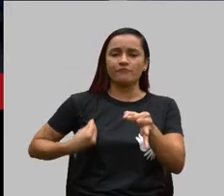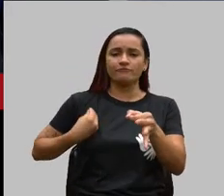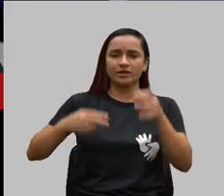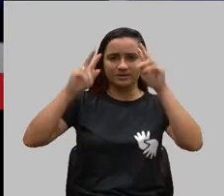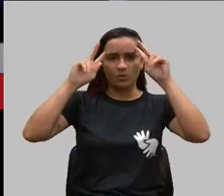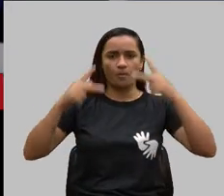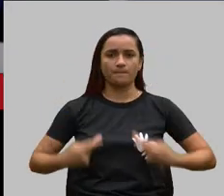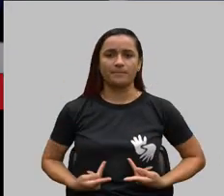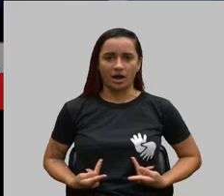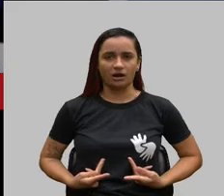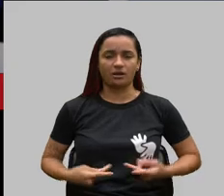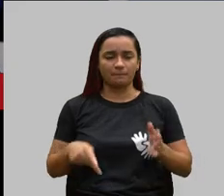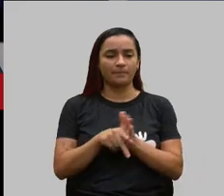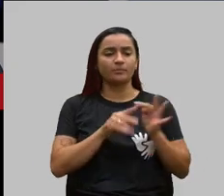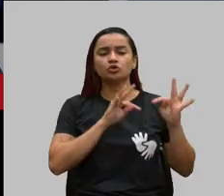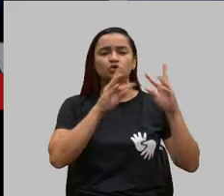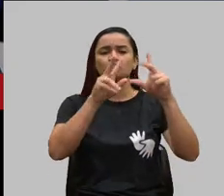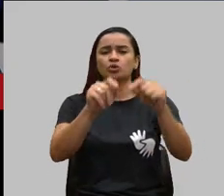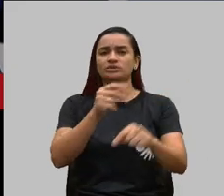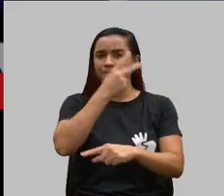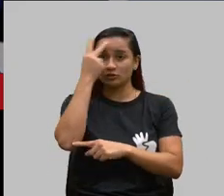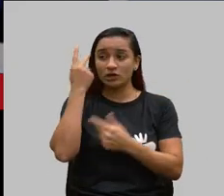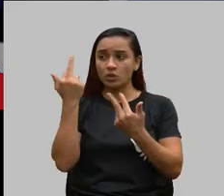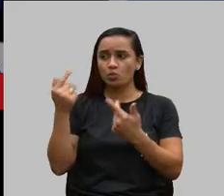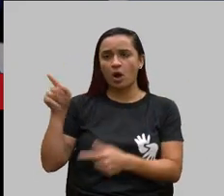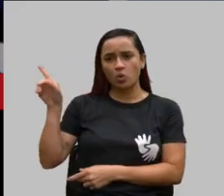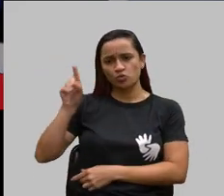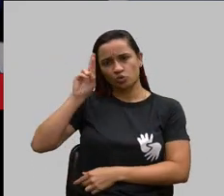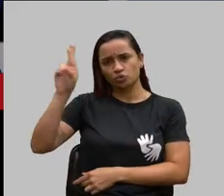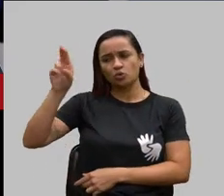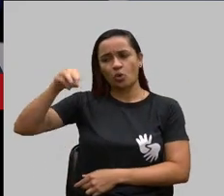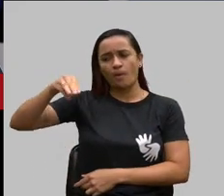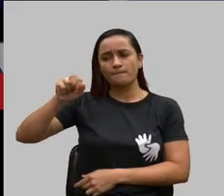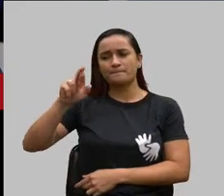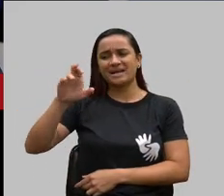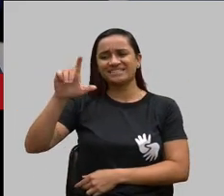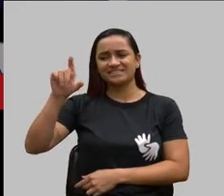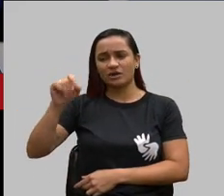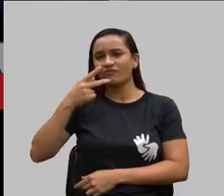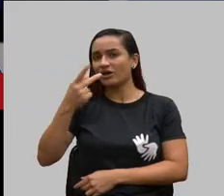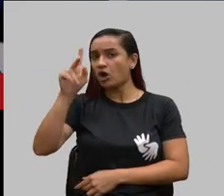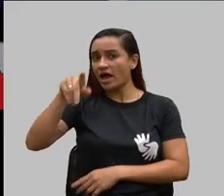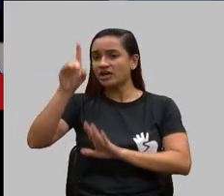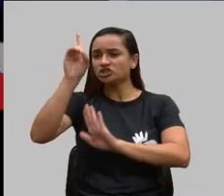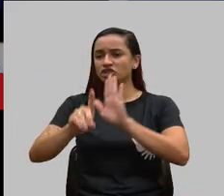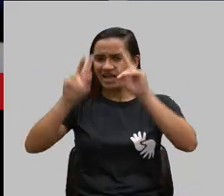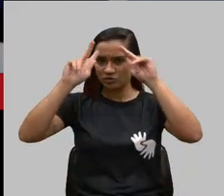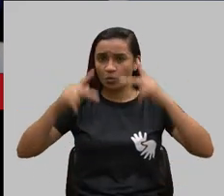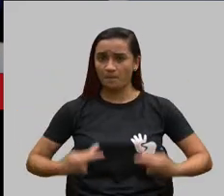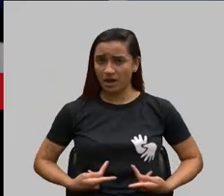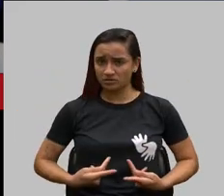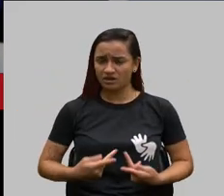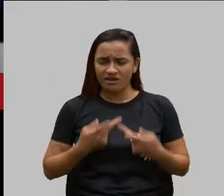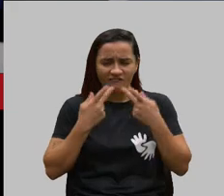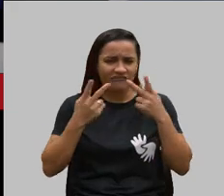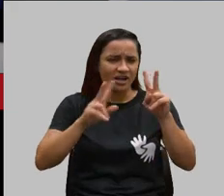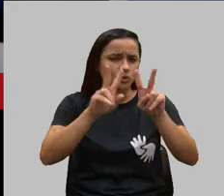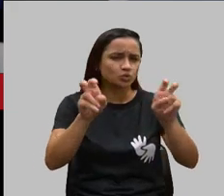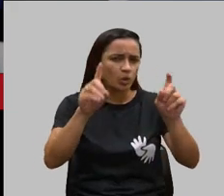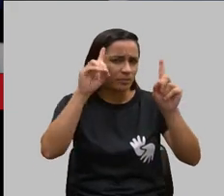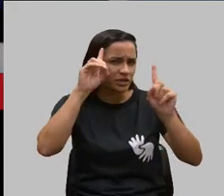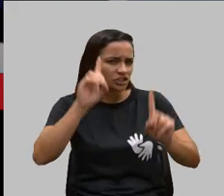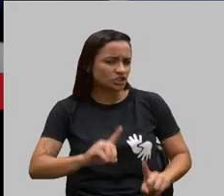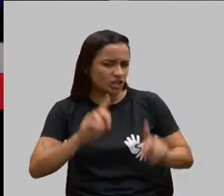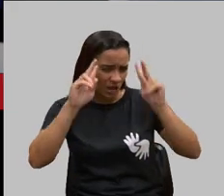falado pelo doutor Marcelo. Os direitos humanos. E, para se falar em direitos humanos, a gente tem que trazer o quê? A